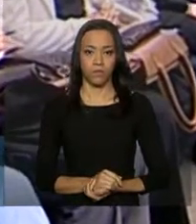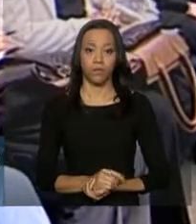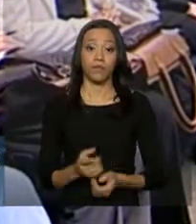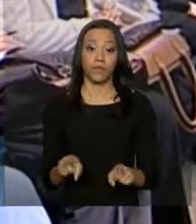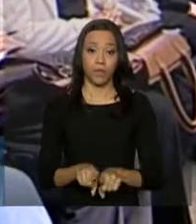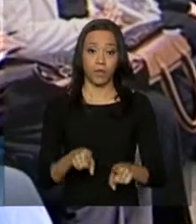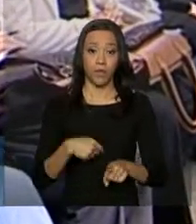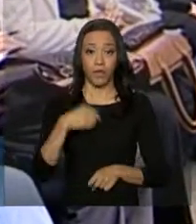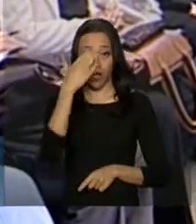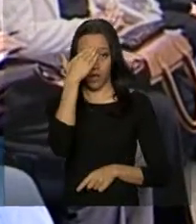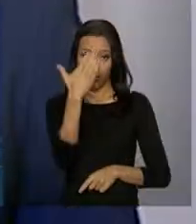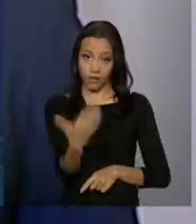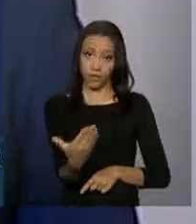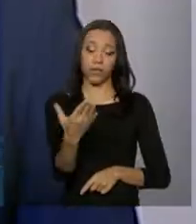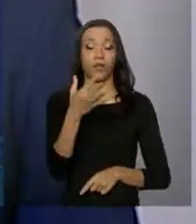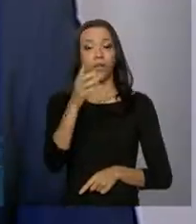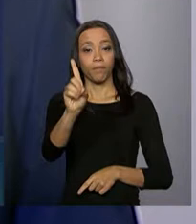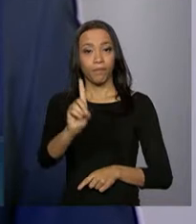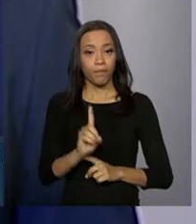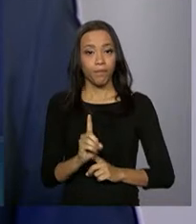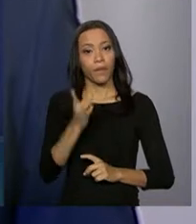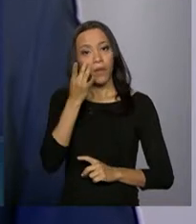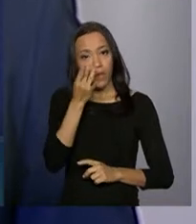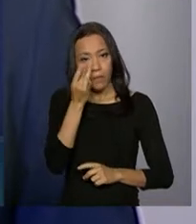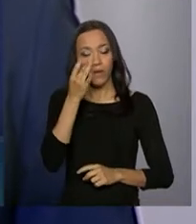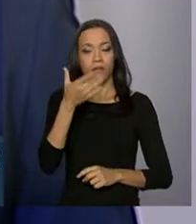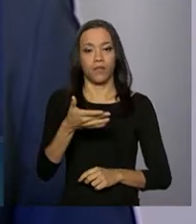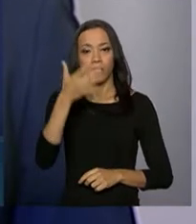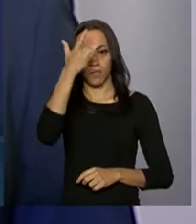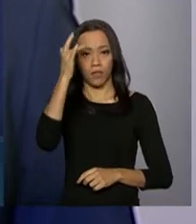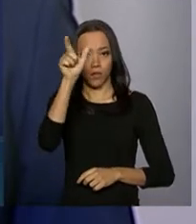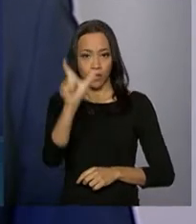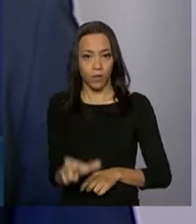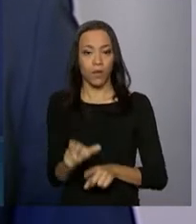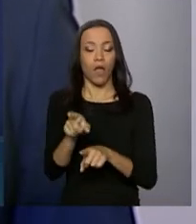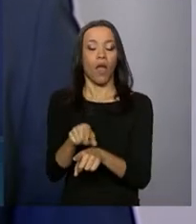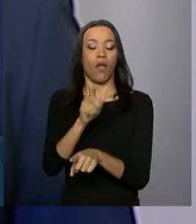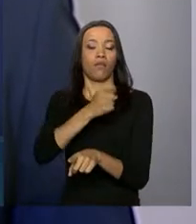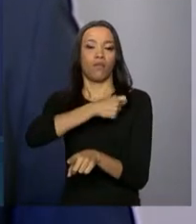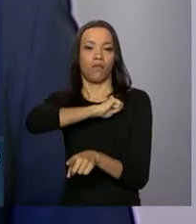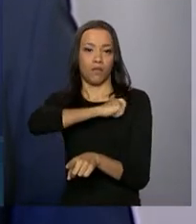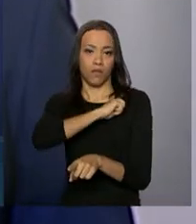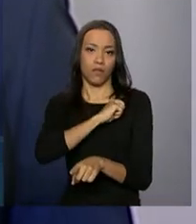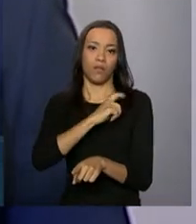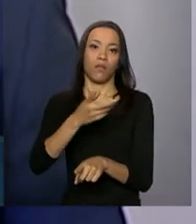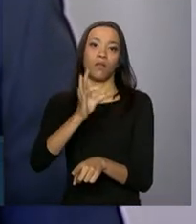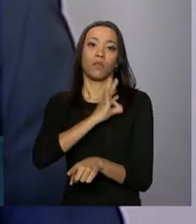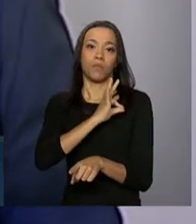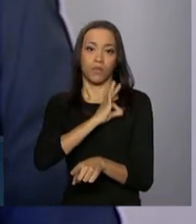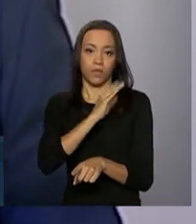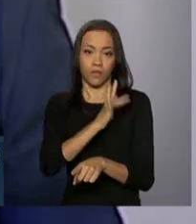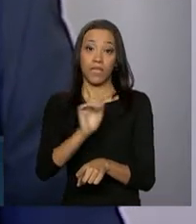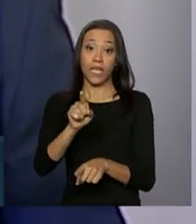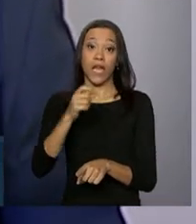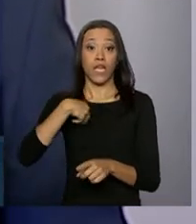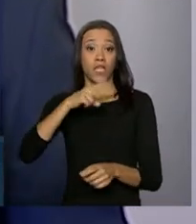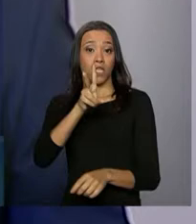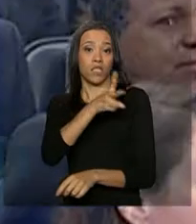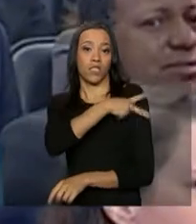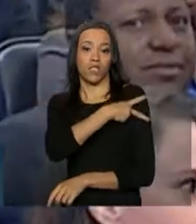Agradecemos também a presença do senhor Ronaldo Guilherme Campos, delegado da Polícia Federal, chefe da Divisão de Direitos Humanos.